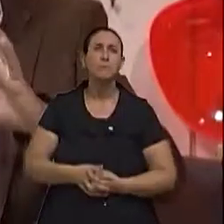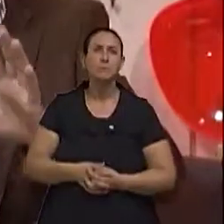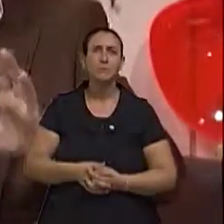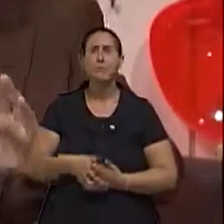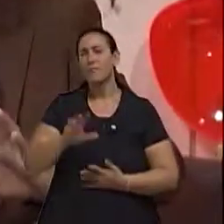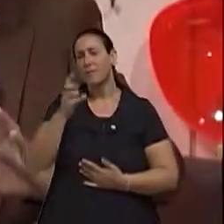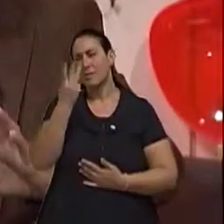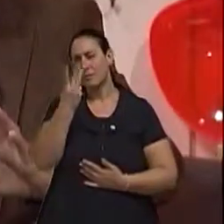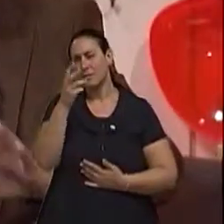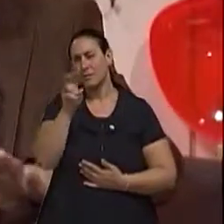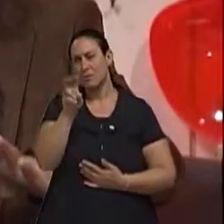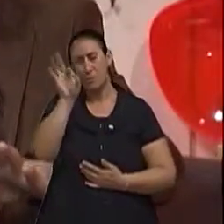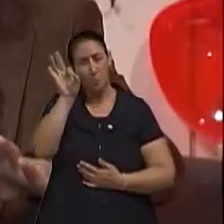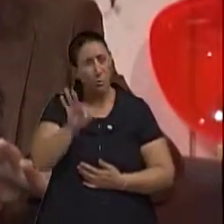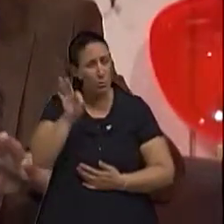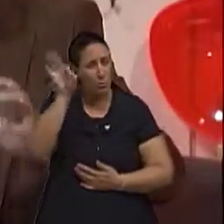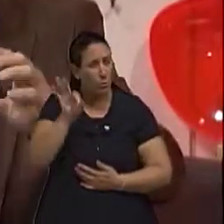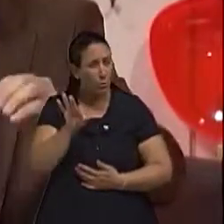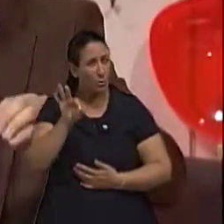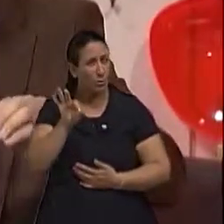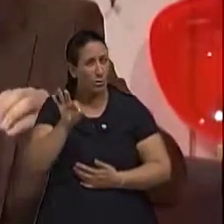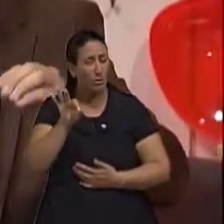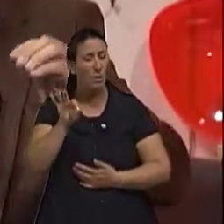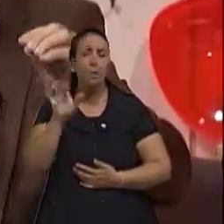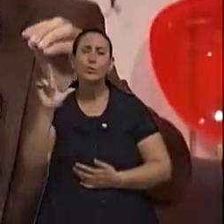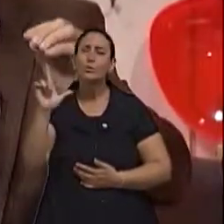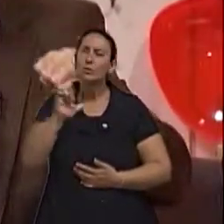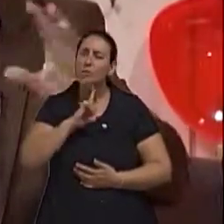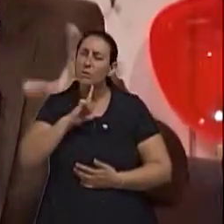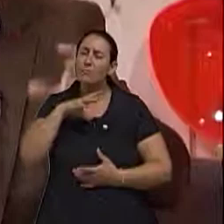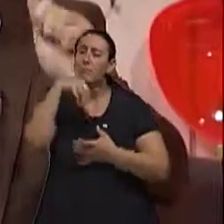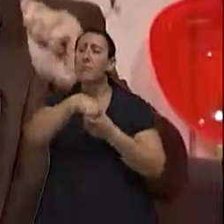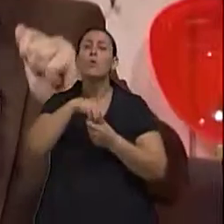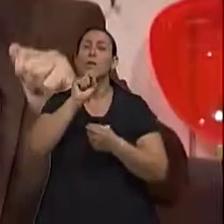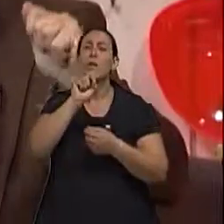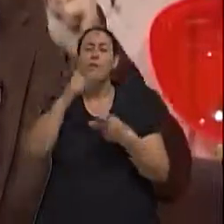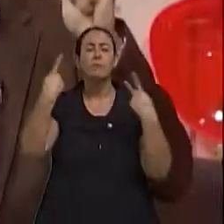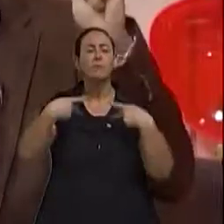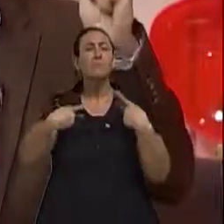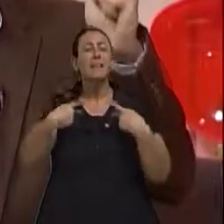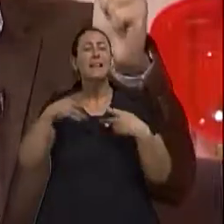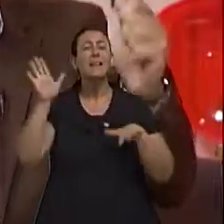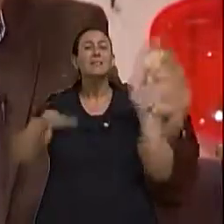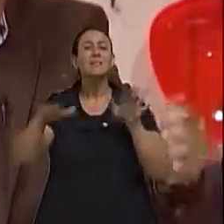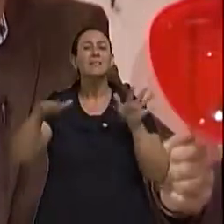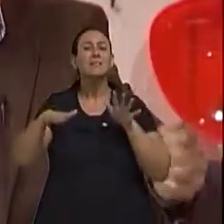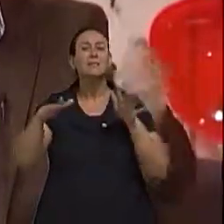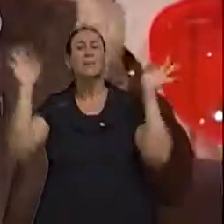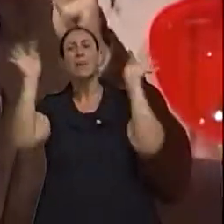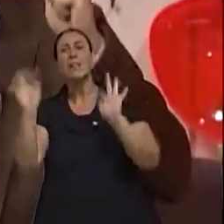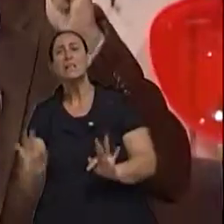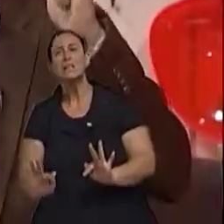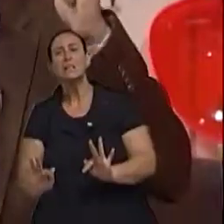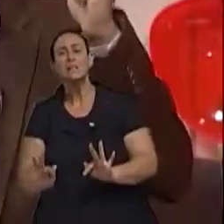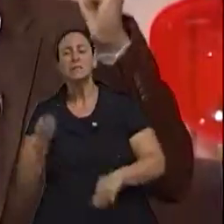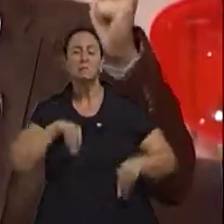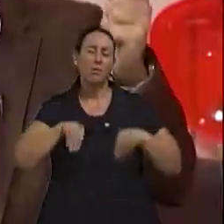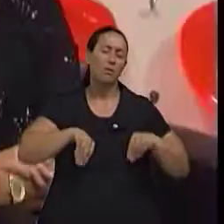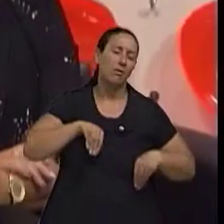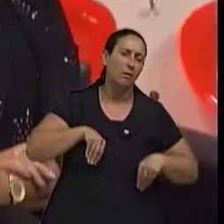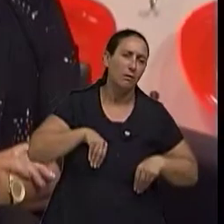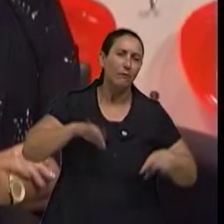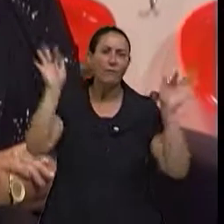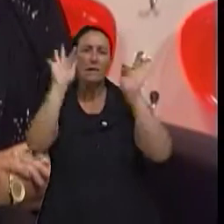35% desses casos existia transtorno de humor, ou seja, existia quadros depressivos associados às